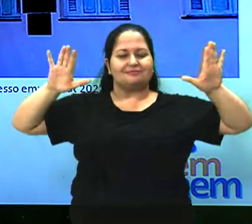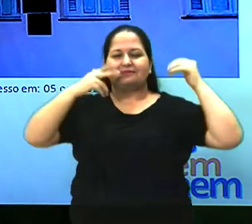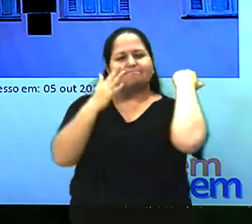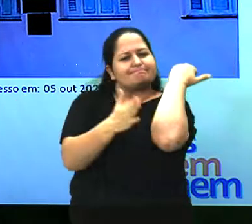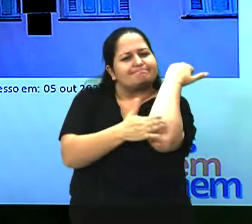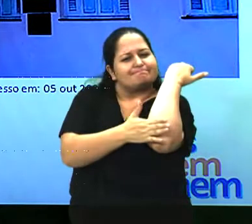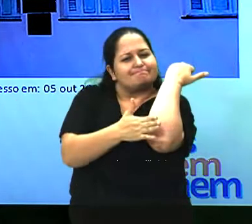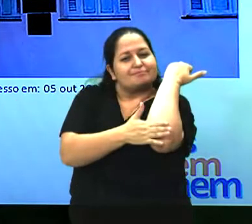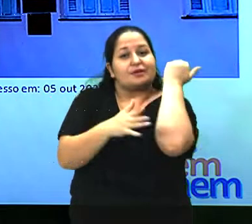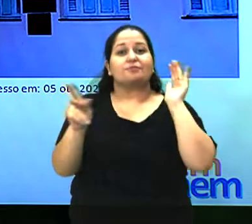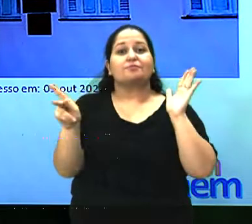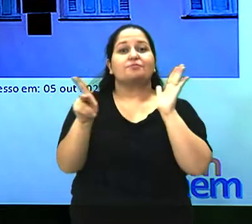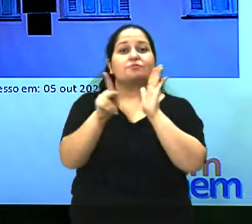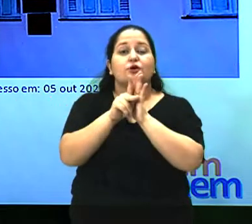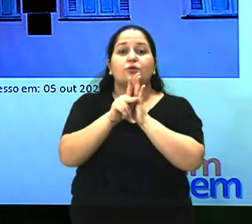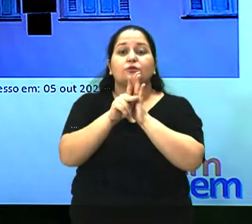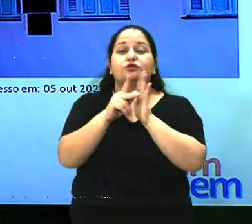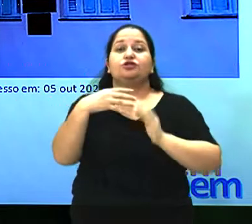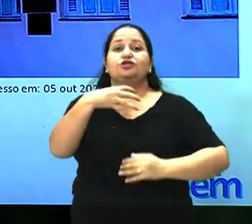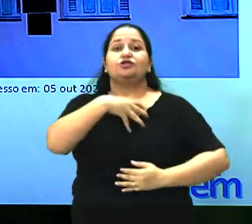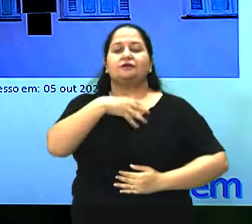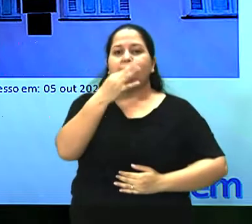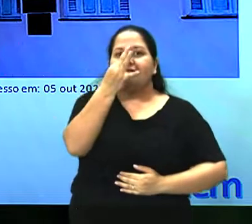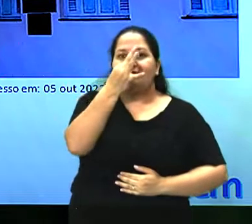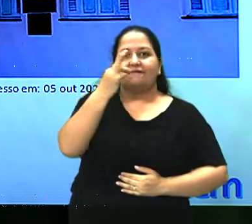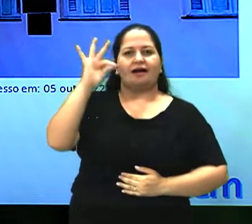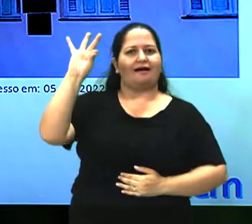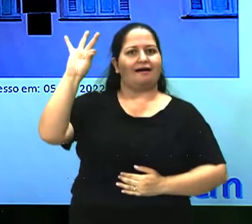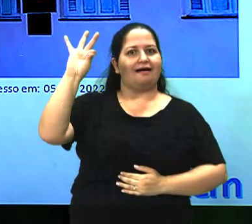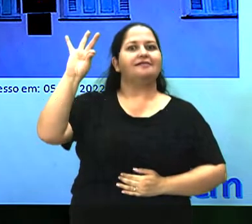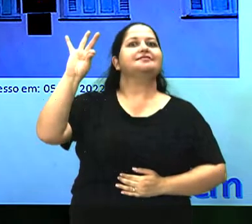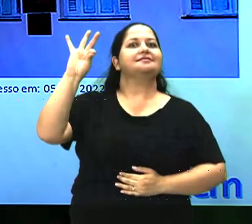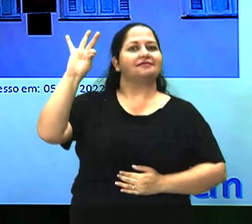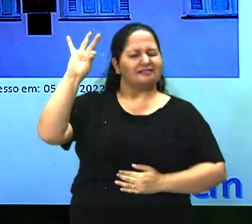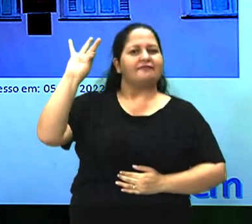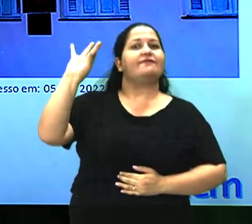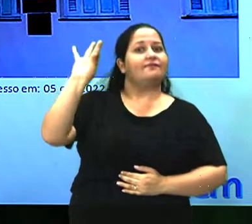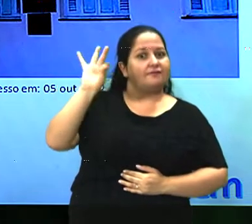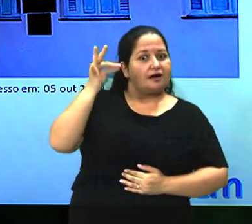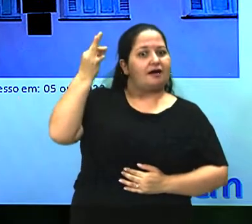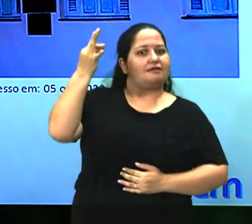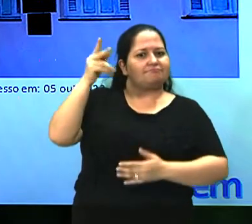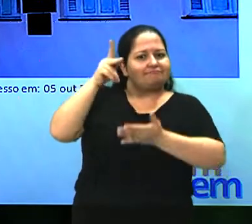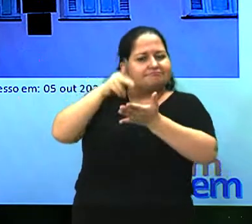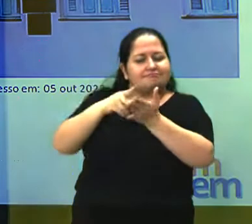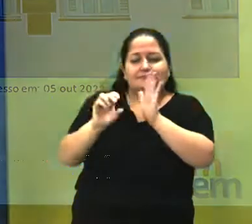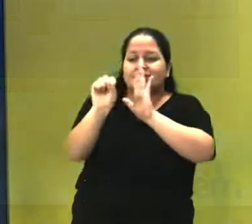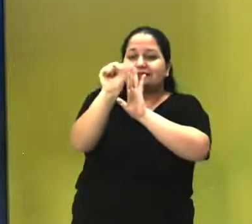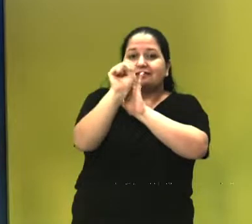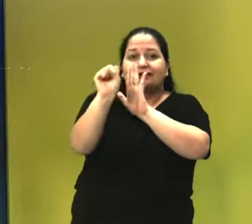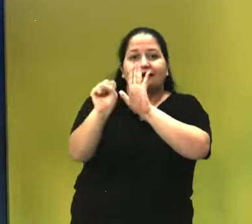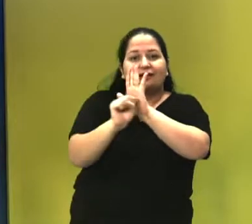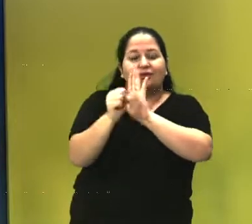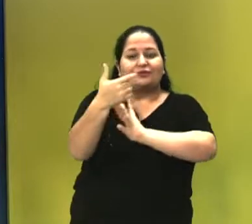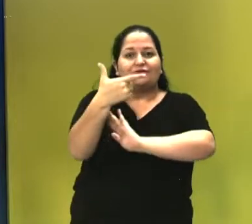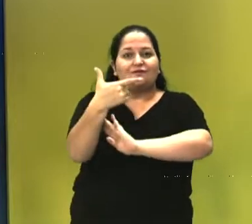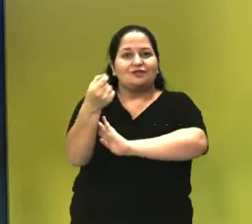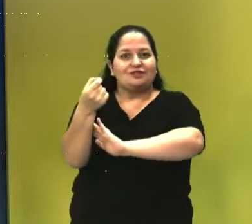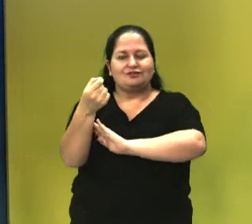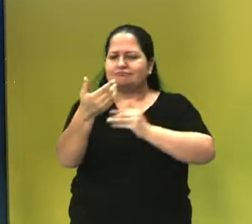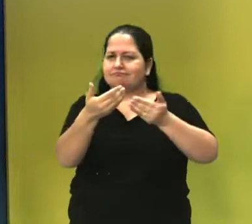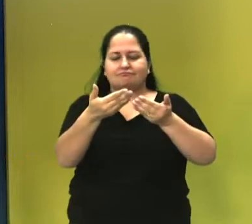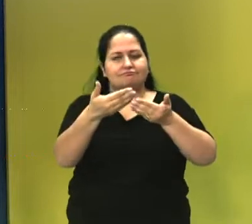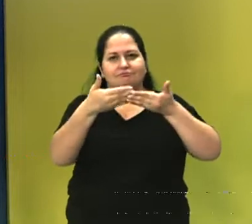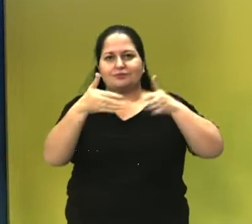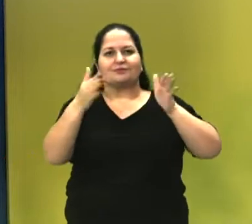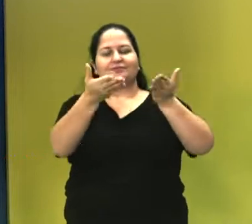um termo francês, tá? Se refere a um estilo arquitetônico trazido no início do século XX para cá e com uma